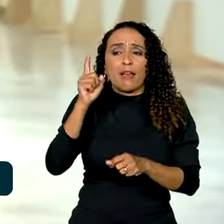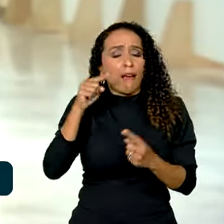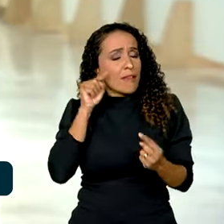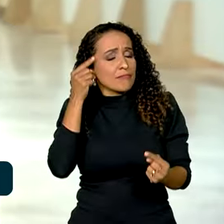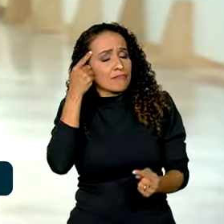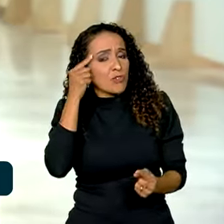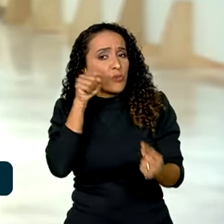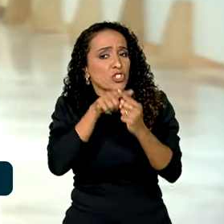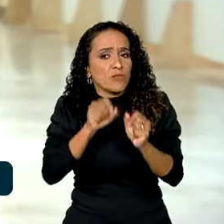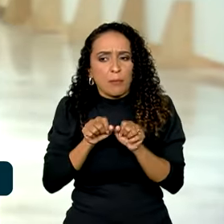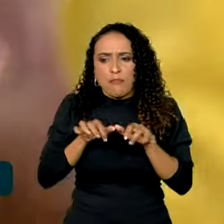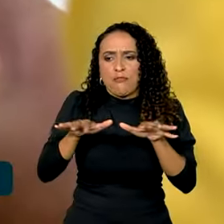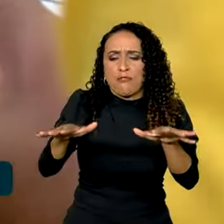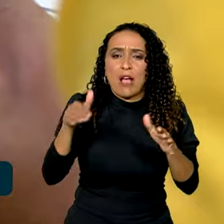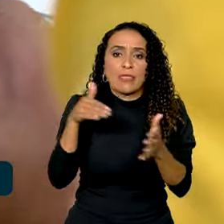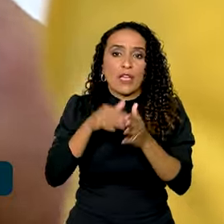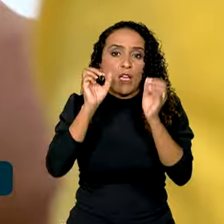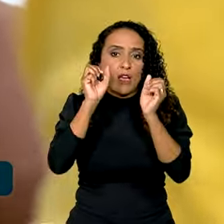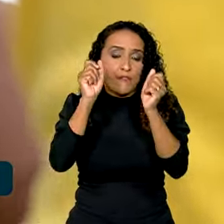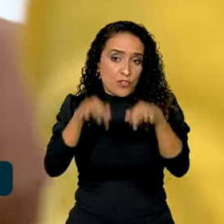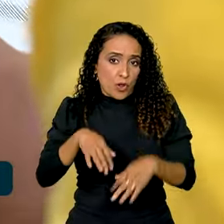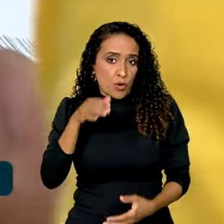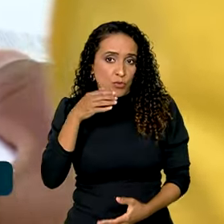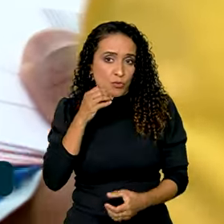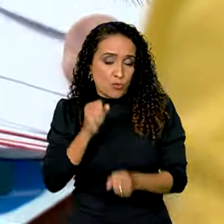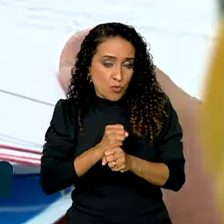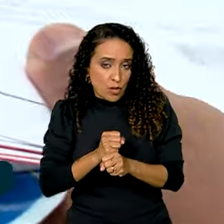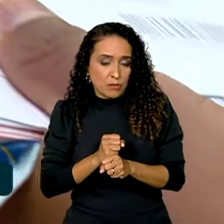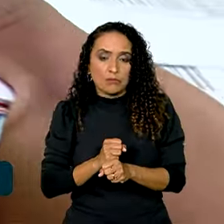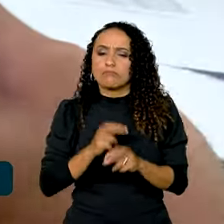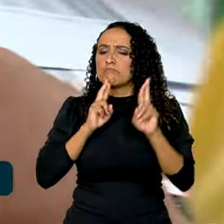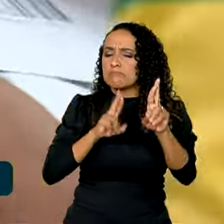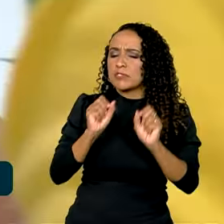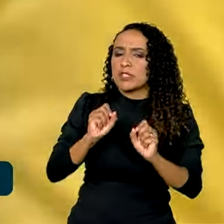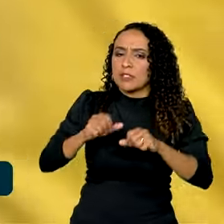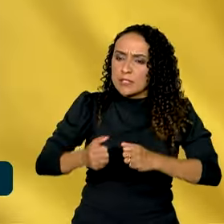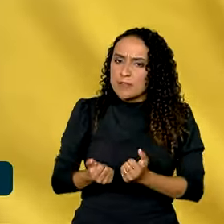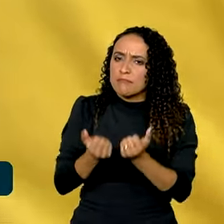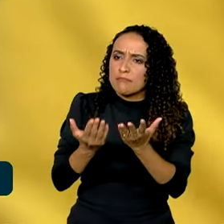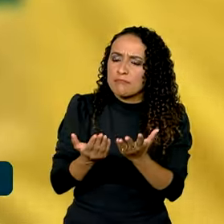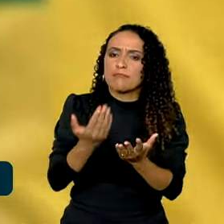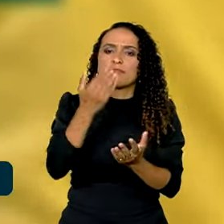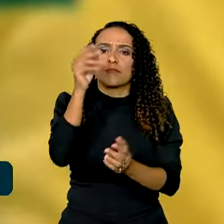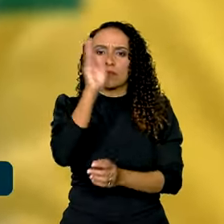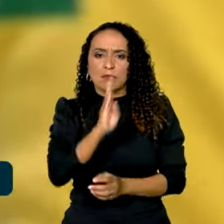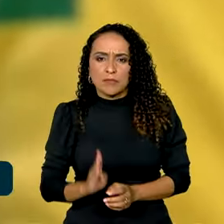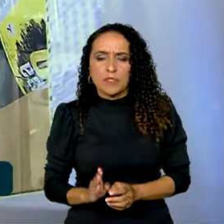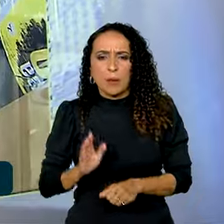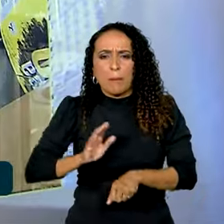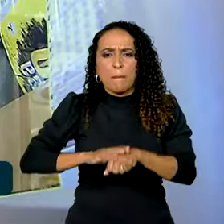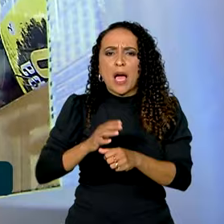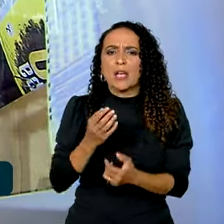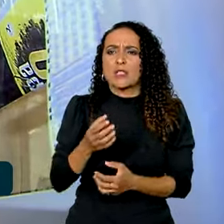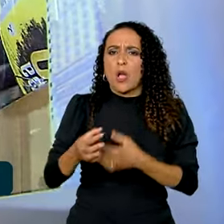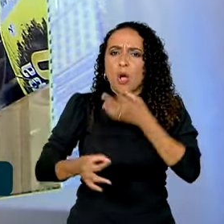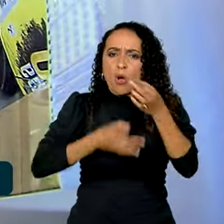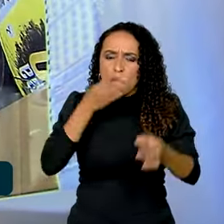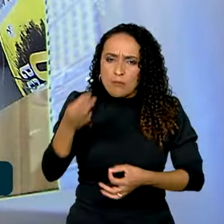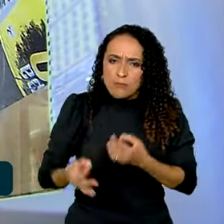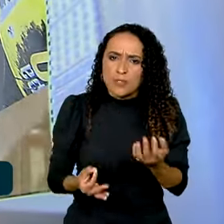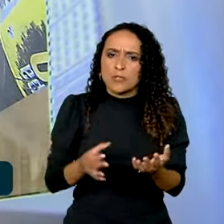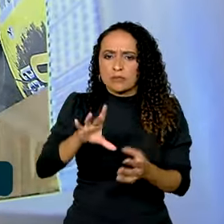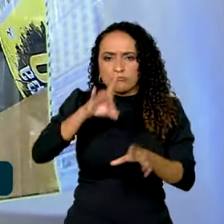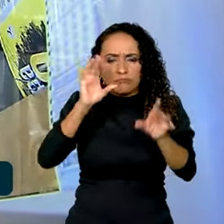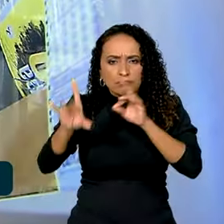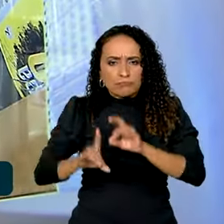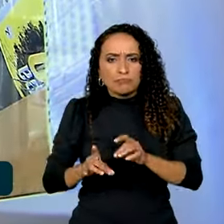o país até o final do ano. A expectativa é que, além de beneficiar os brasileiros com mais opções de atendimento, a parceria gere